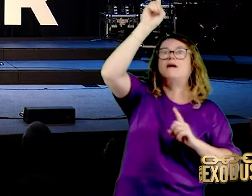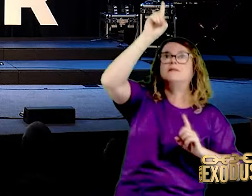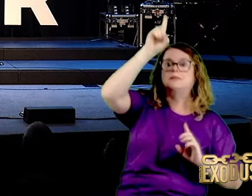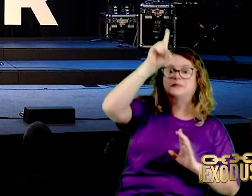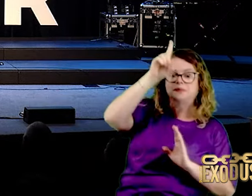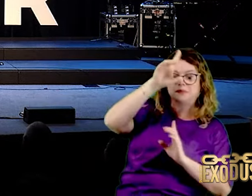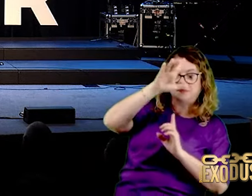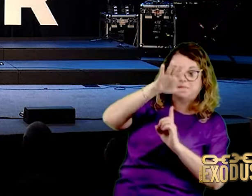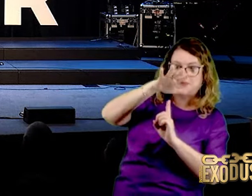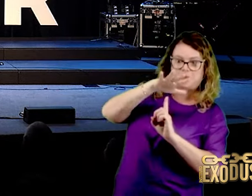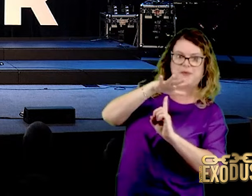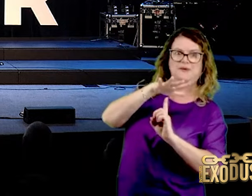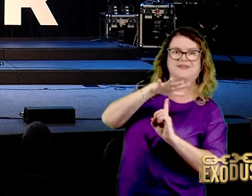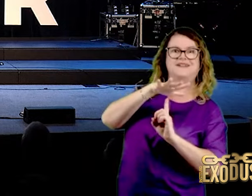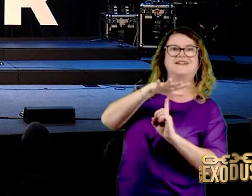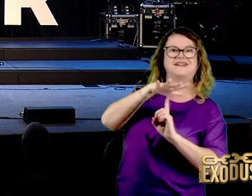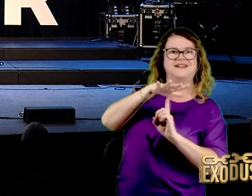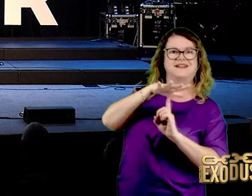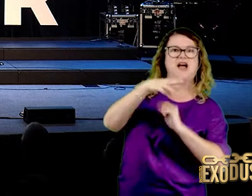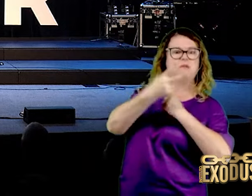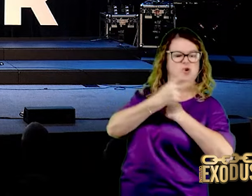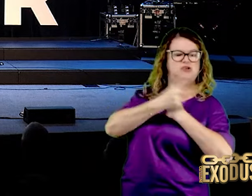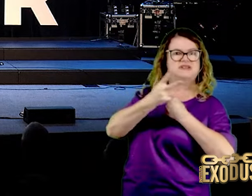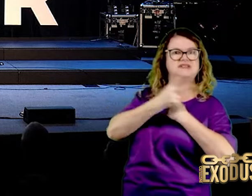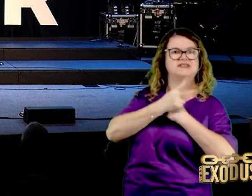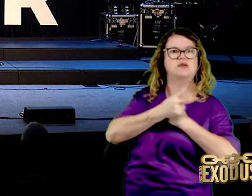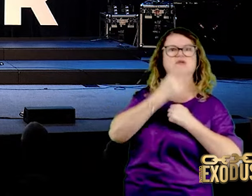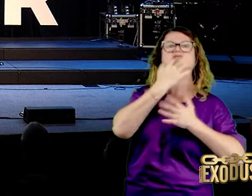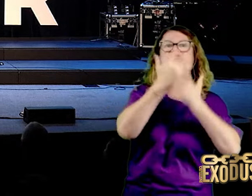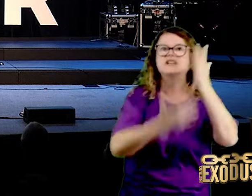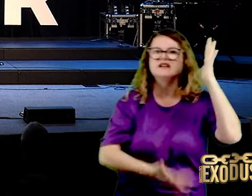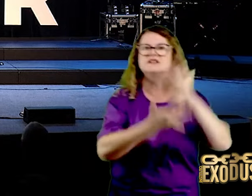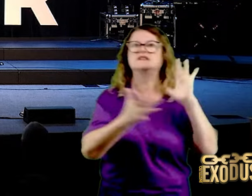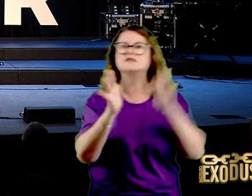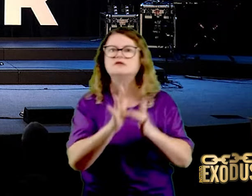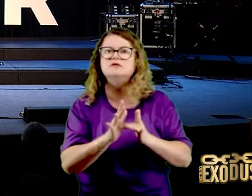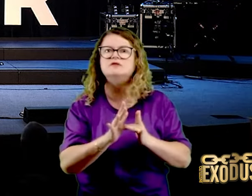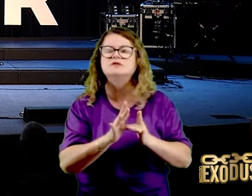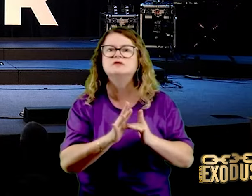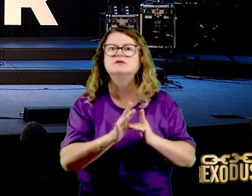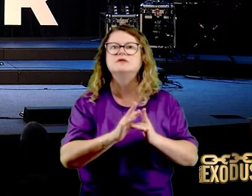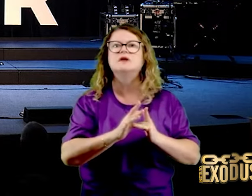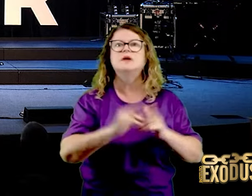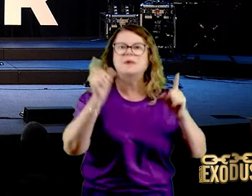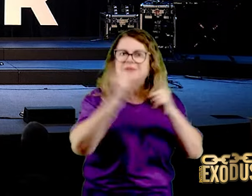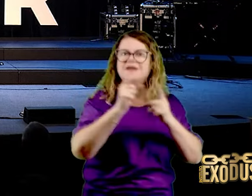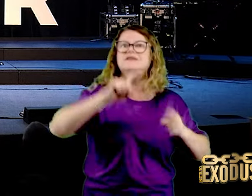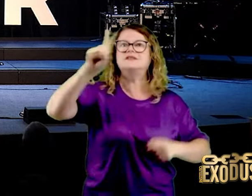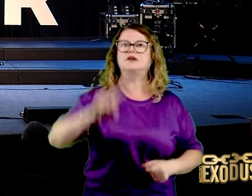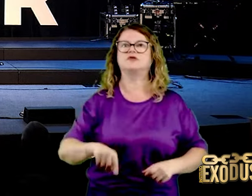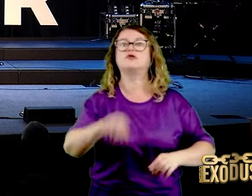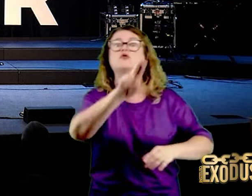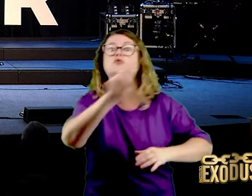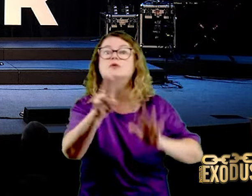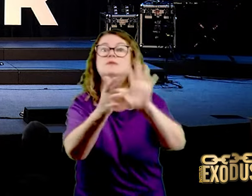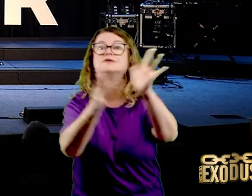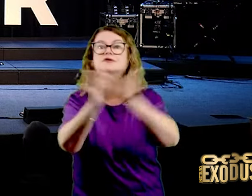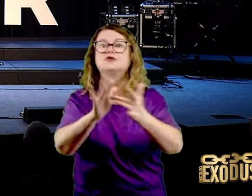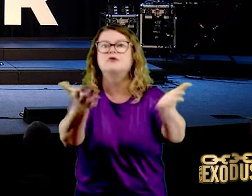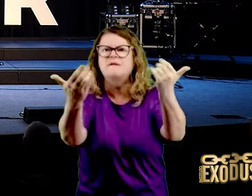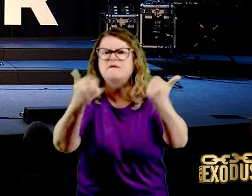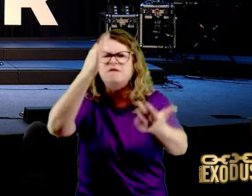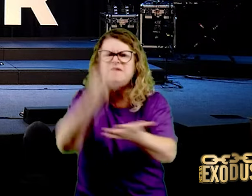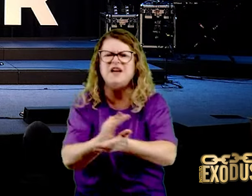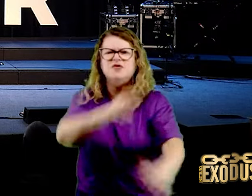Palavra de Deus. Diga, nome de Jesus. Diga, nome de Jesus. Diga com fé, o nome mais